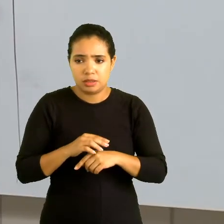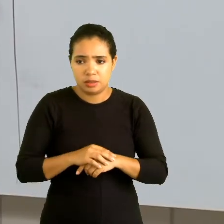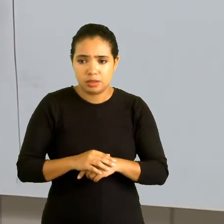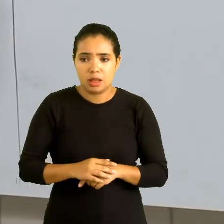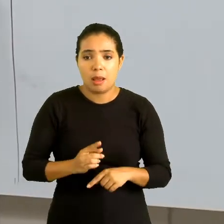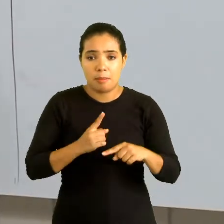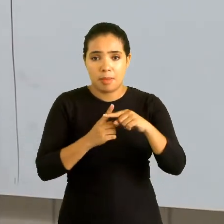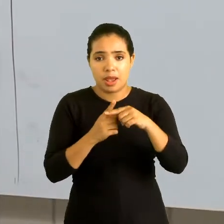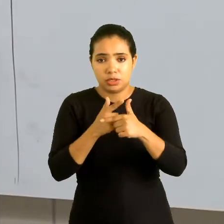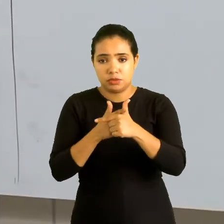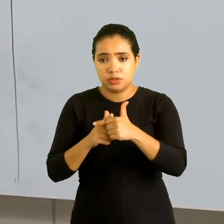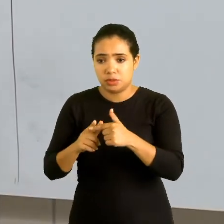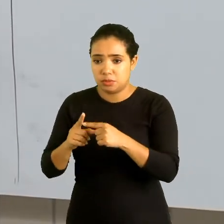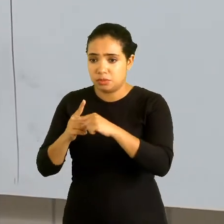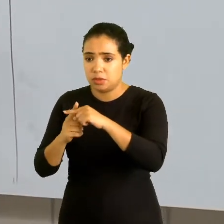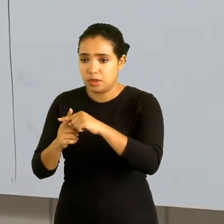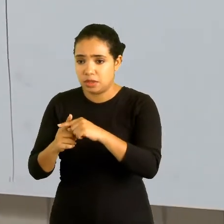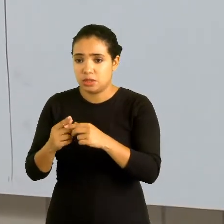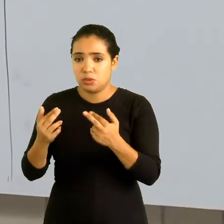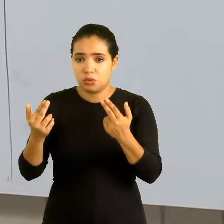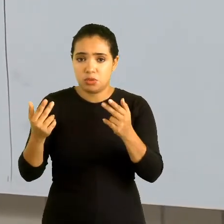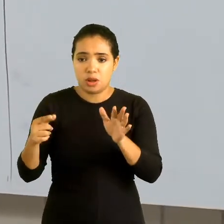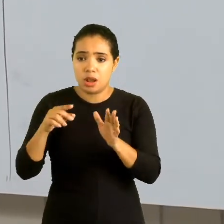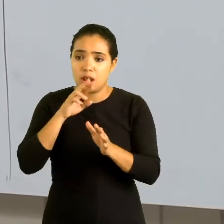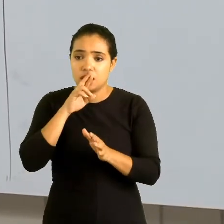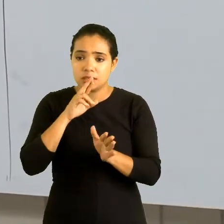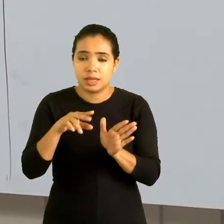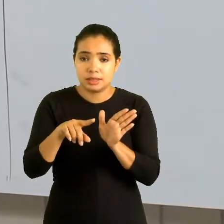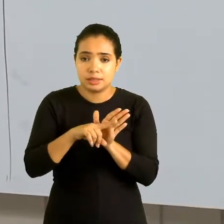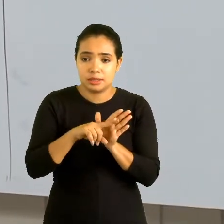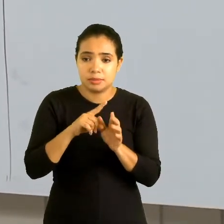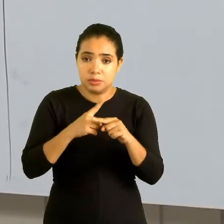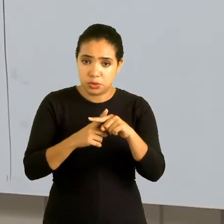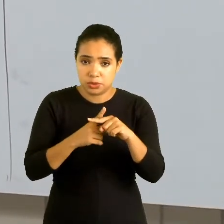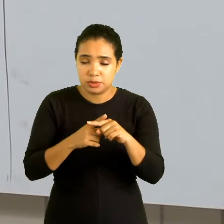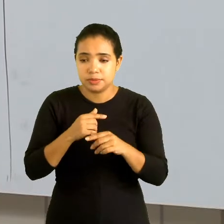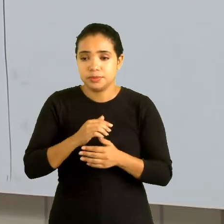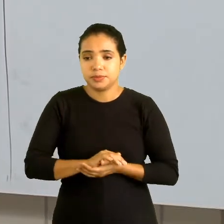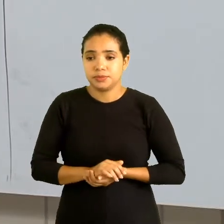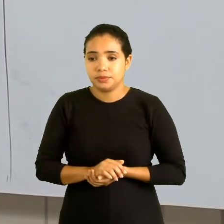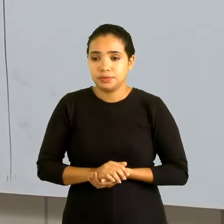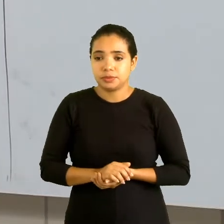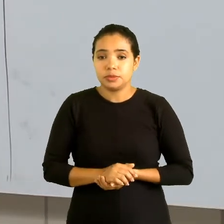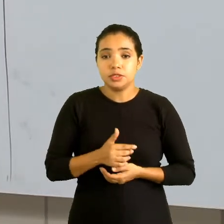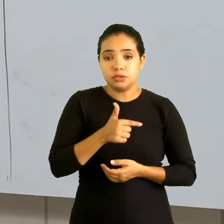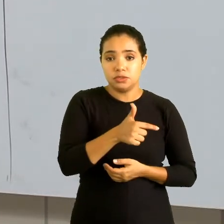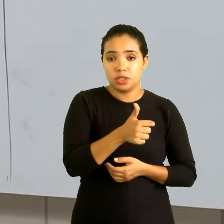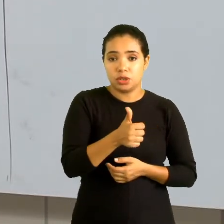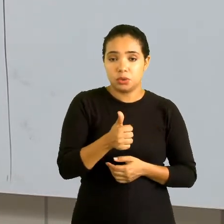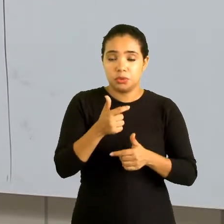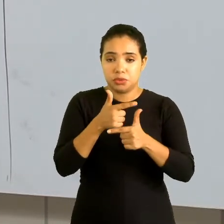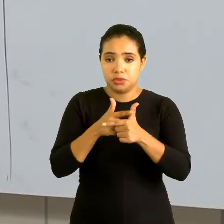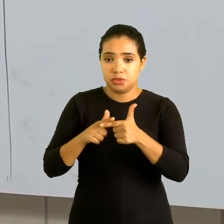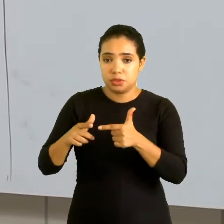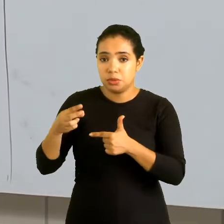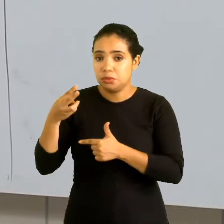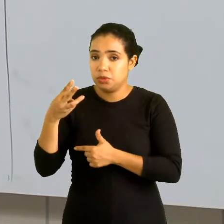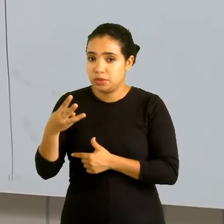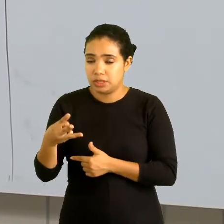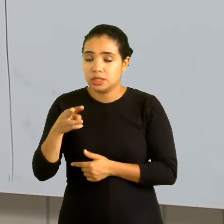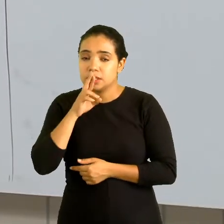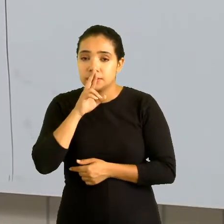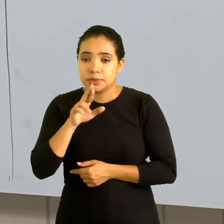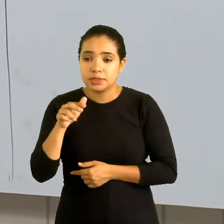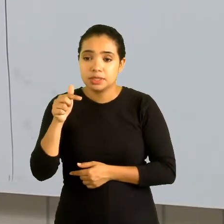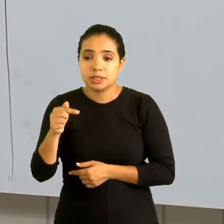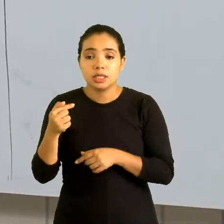dividido por mais. Sinais iguais e o resultado positivo. 21 dividido por 3, 7.